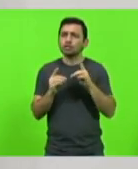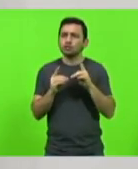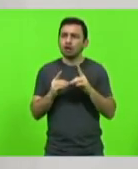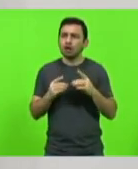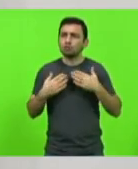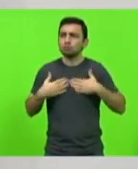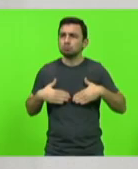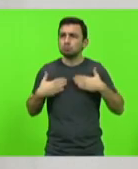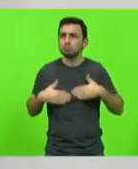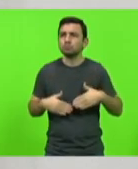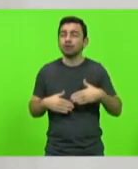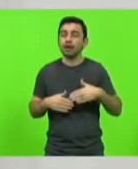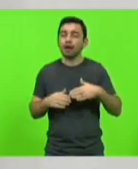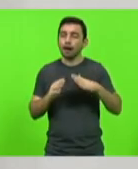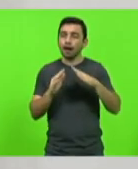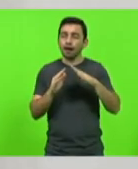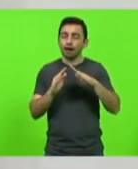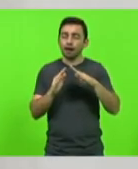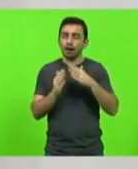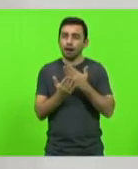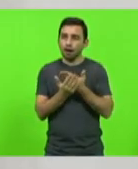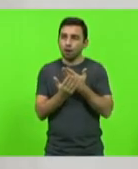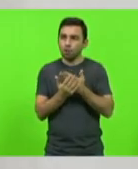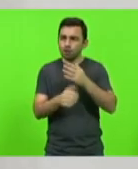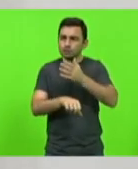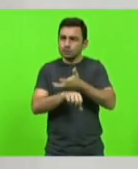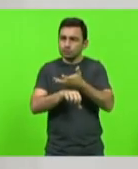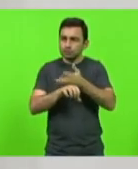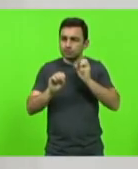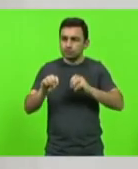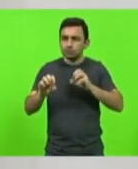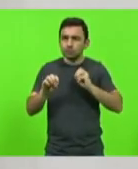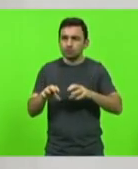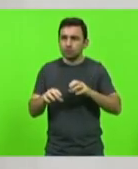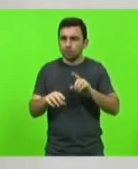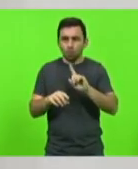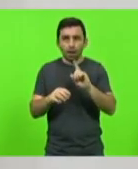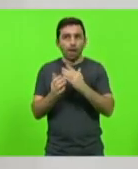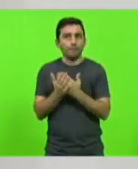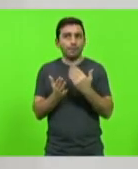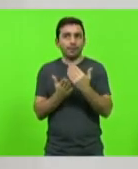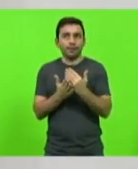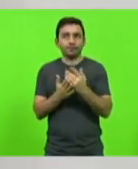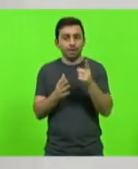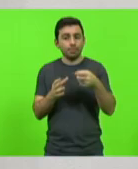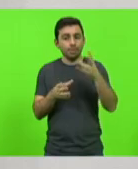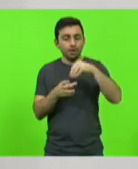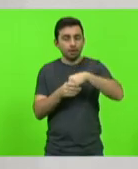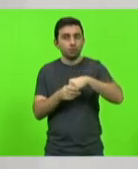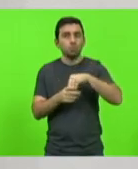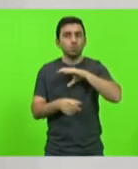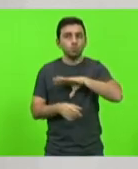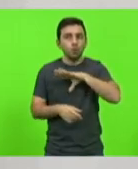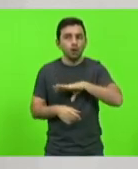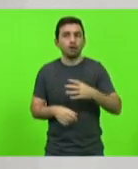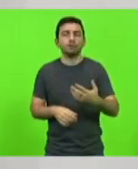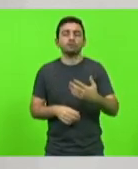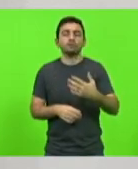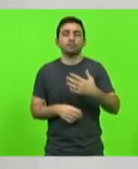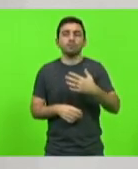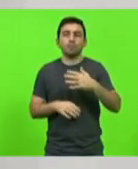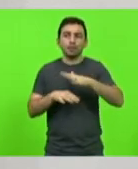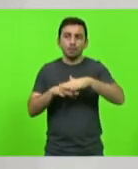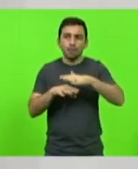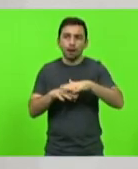incluindo nas aulas das disciplinas. Não são aulas à parte, é dentro do português, da matemática, da